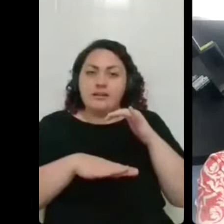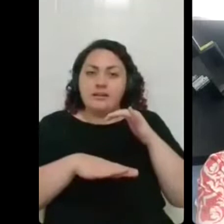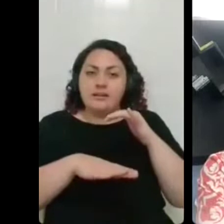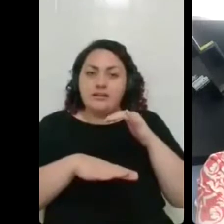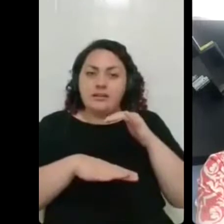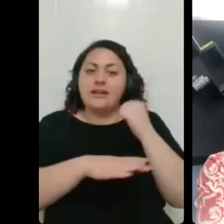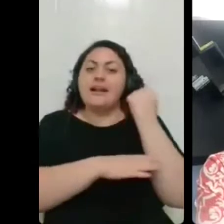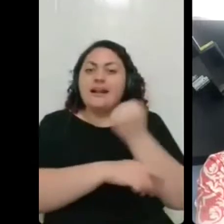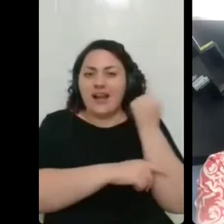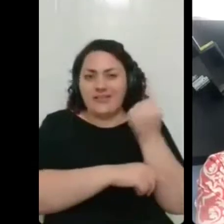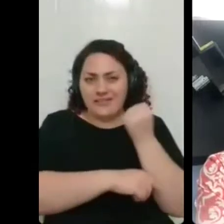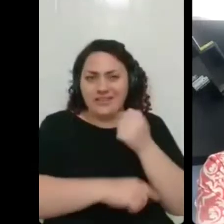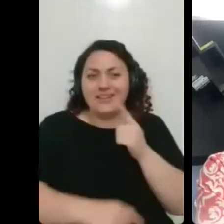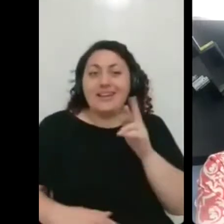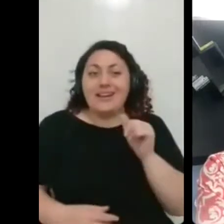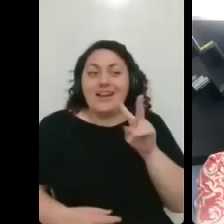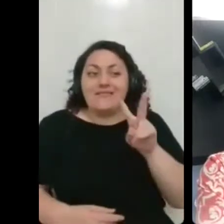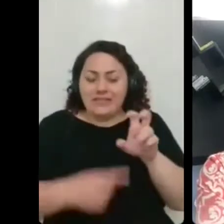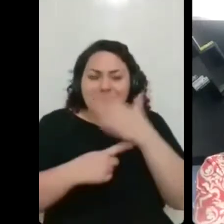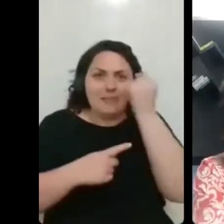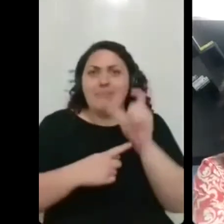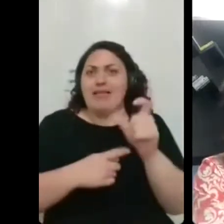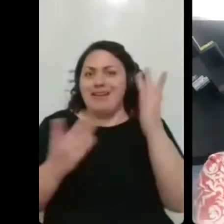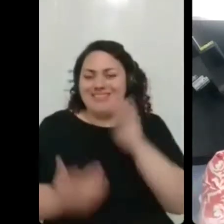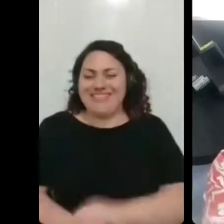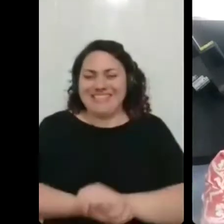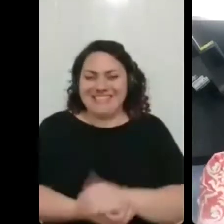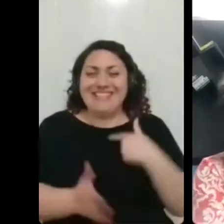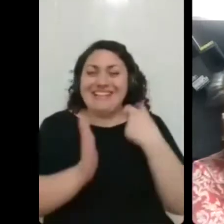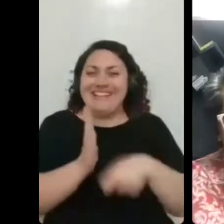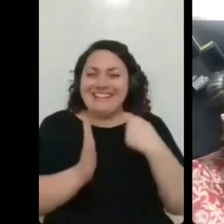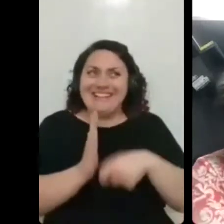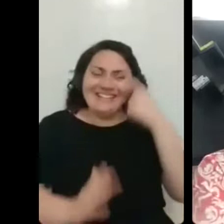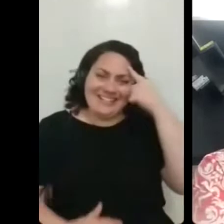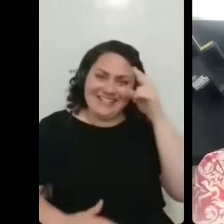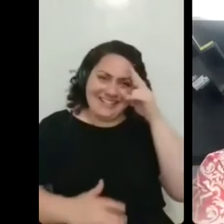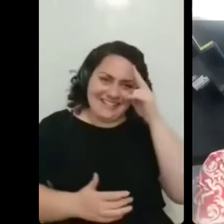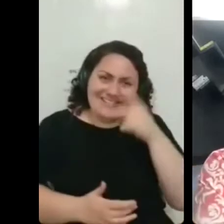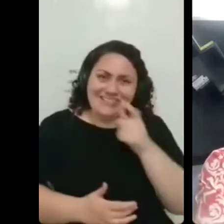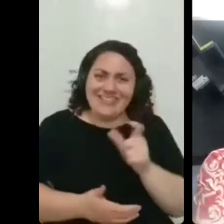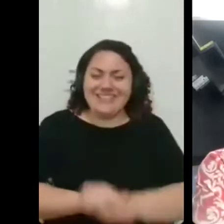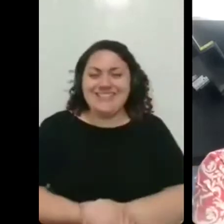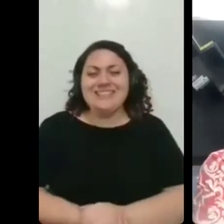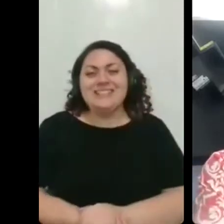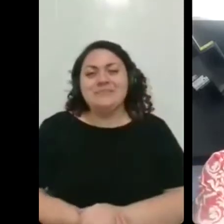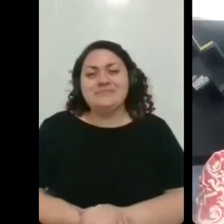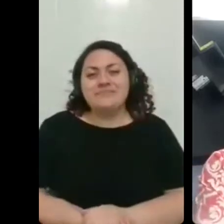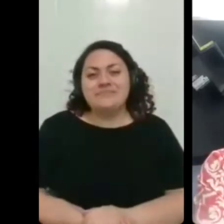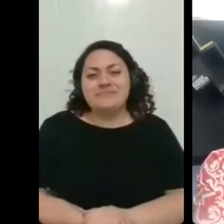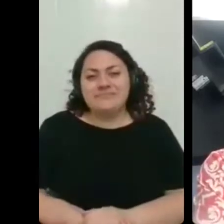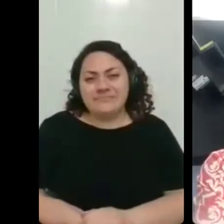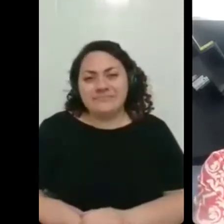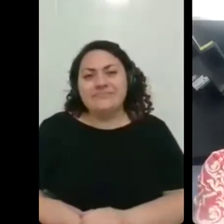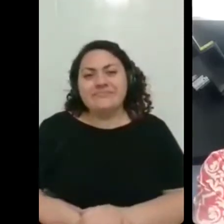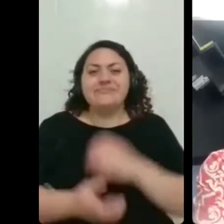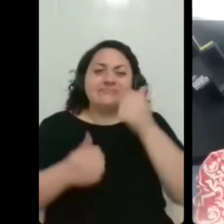grave, né? Isso essa palavra que eu estou tentando há muito tempo na live isso, gente muito obrigada